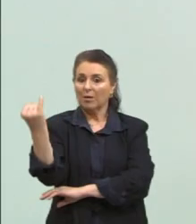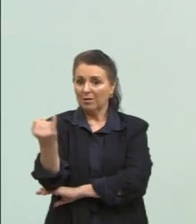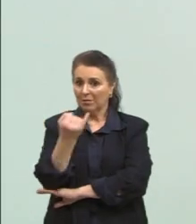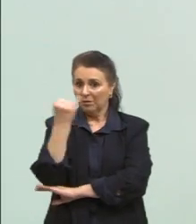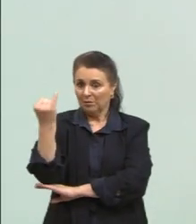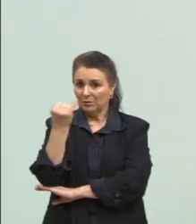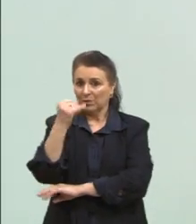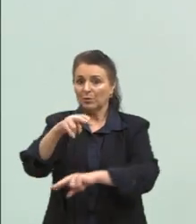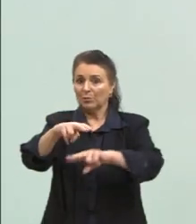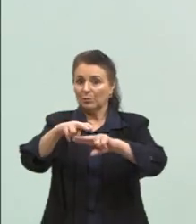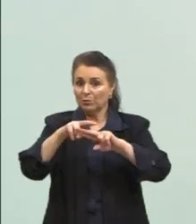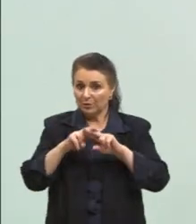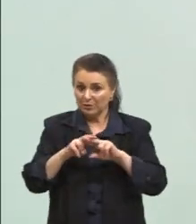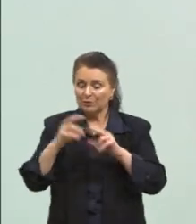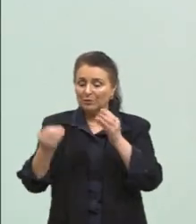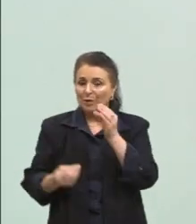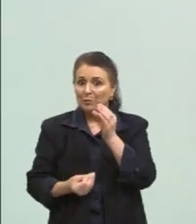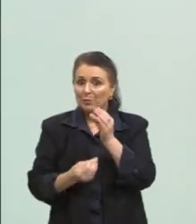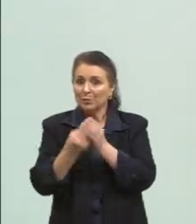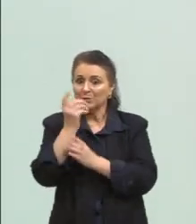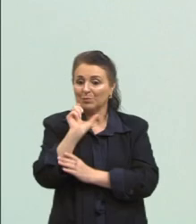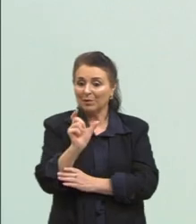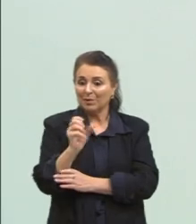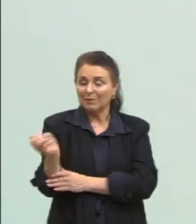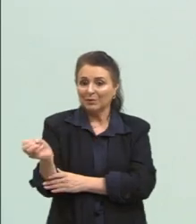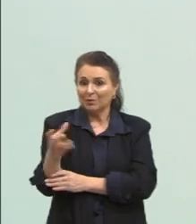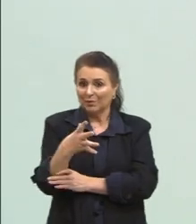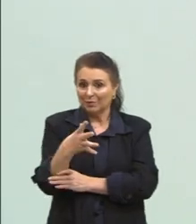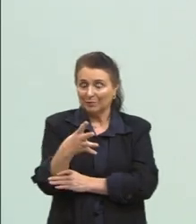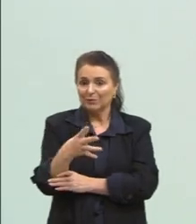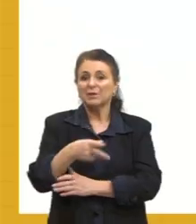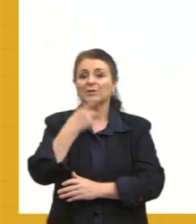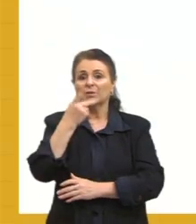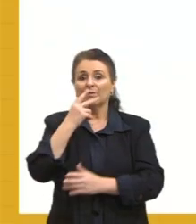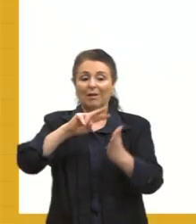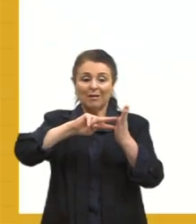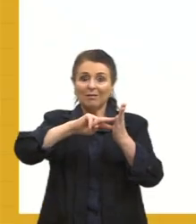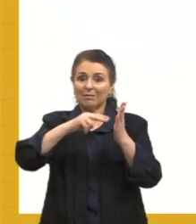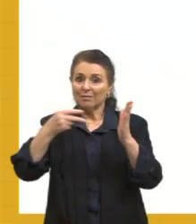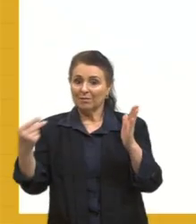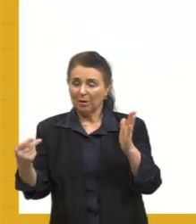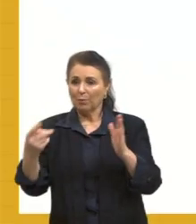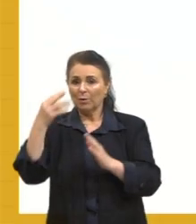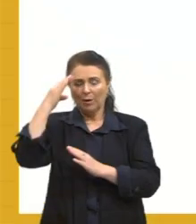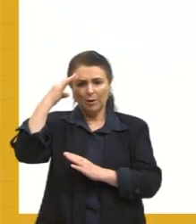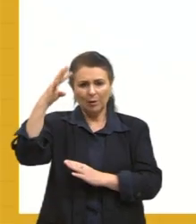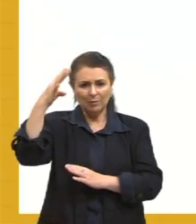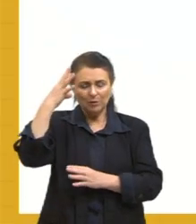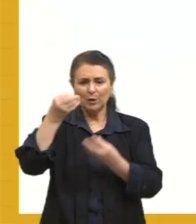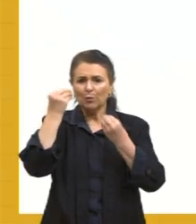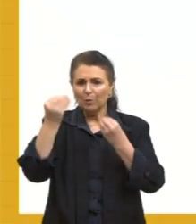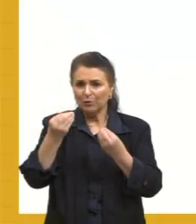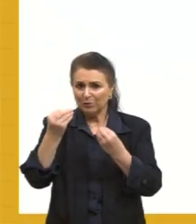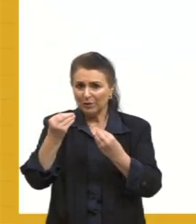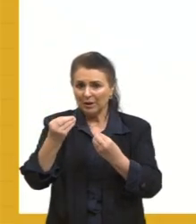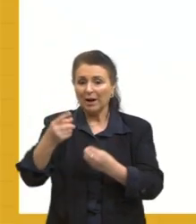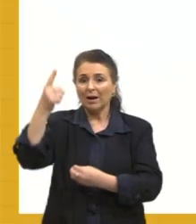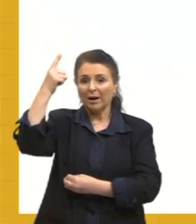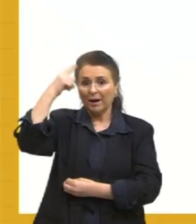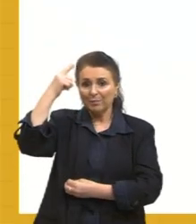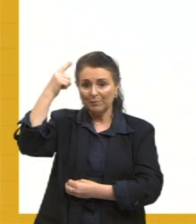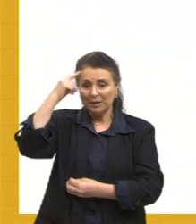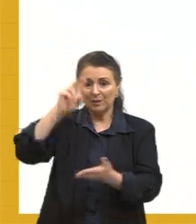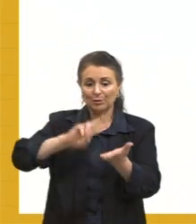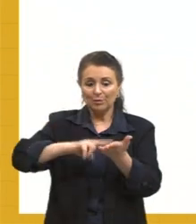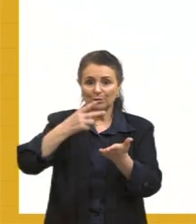por isso que a gente vai sempre introduzindo essas palavras novas. Quando a gente fala em tradução, imagina como fica a cabeça de um tradutor quando